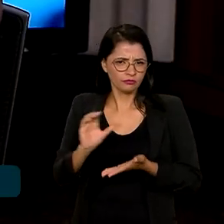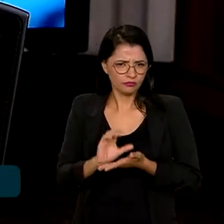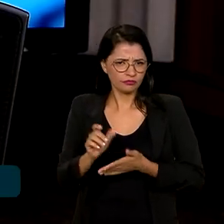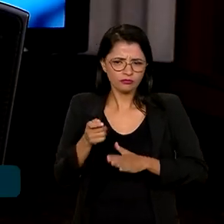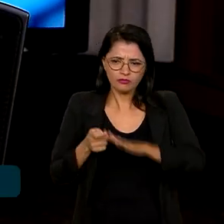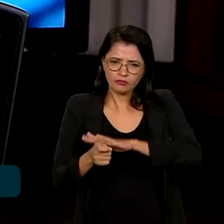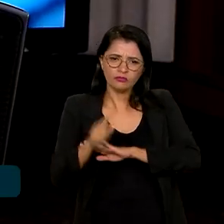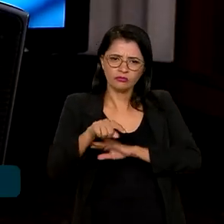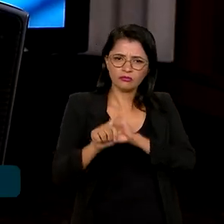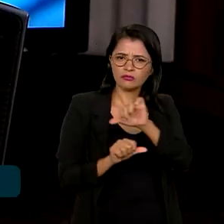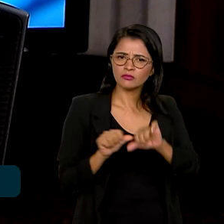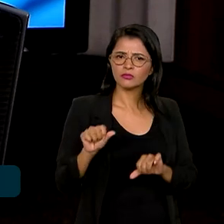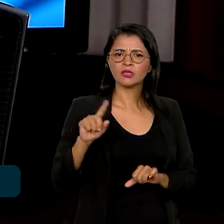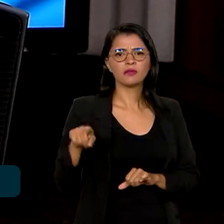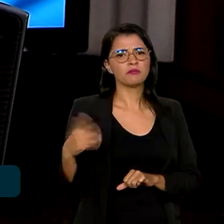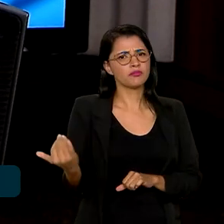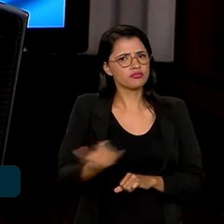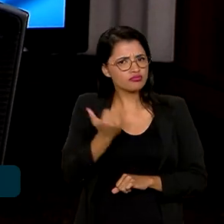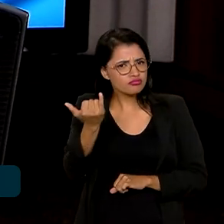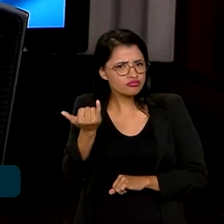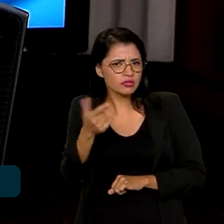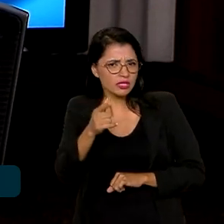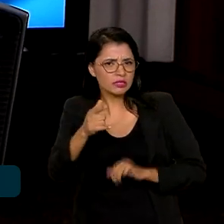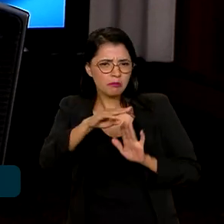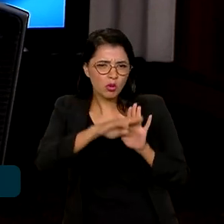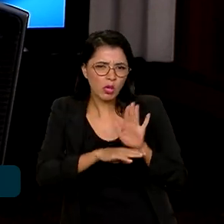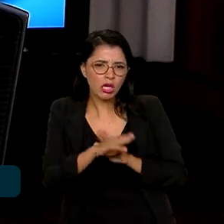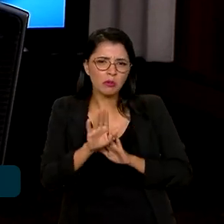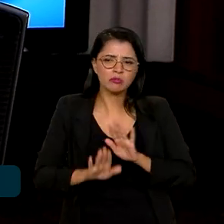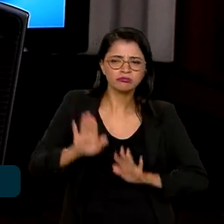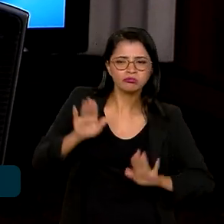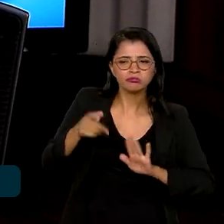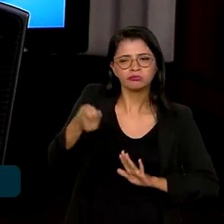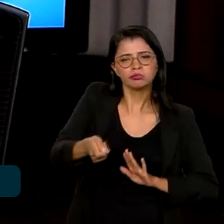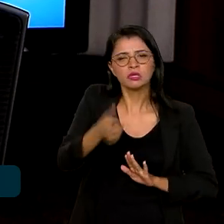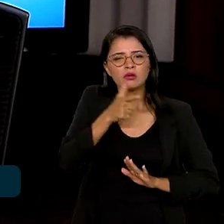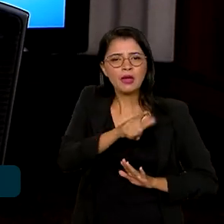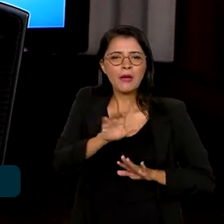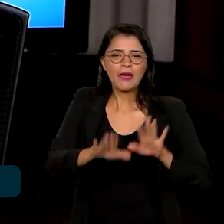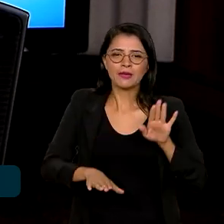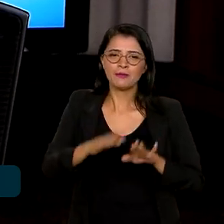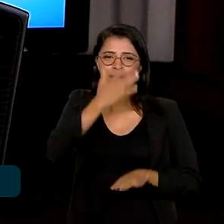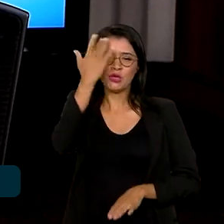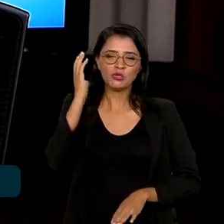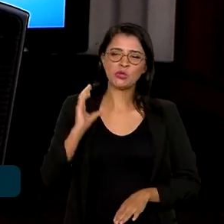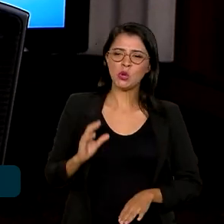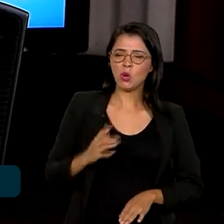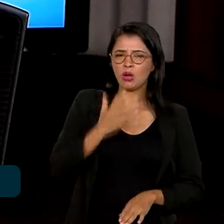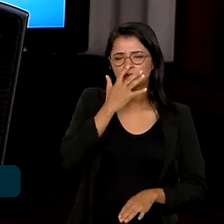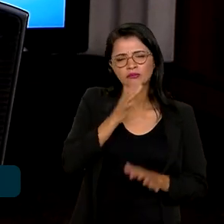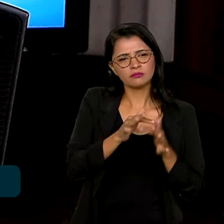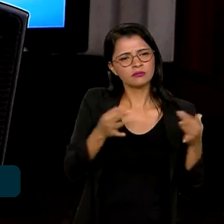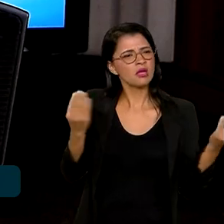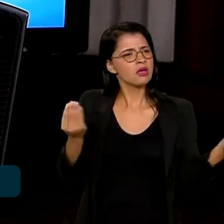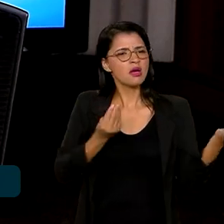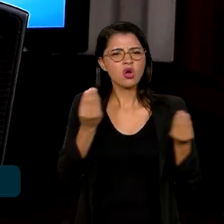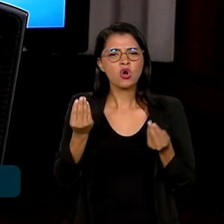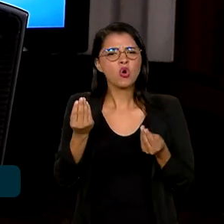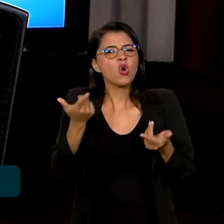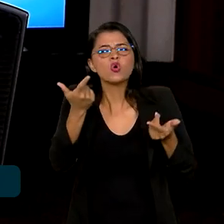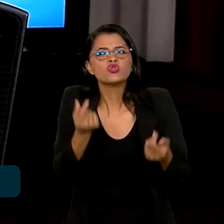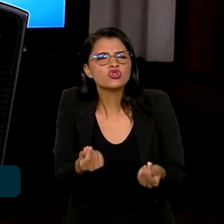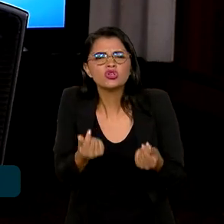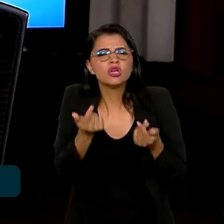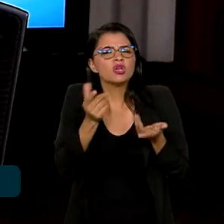mudança importante no programa de concessões, não é? Porque talvez o cidadão comum pergunte, ah, mas para onde vai o